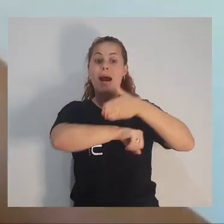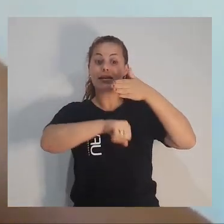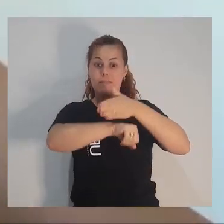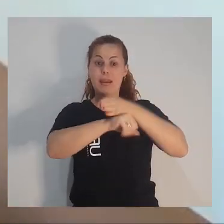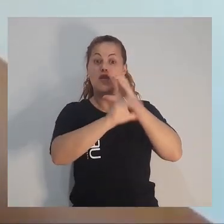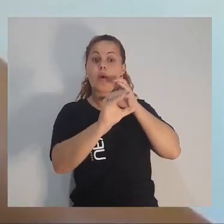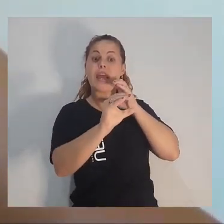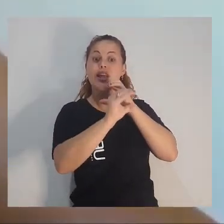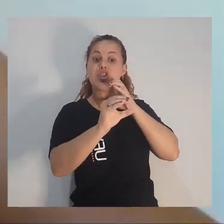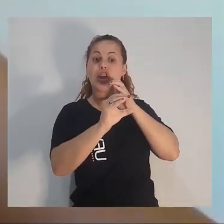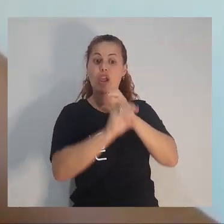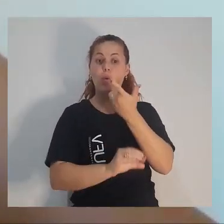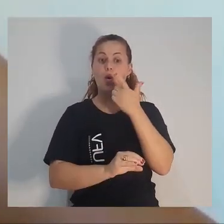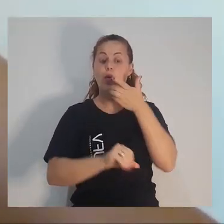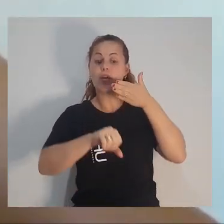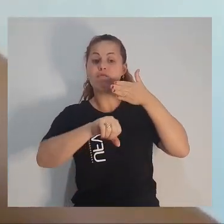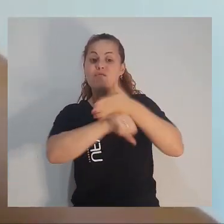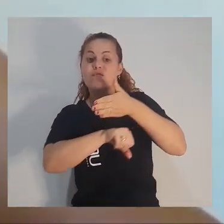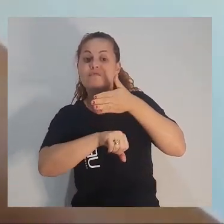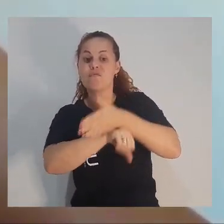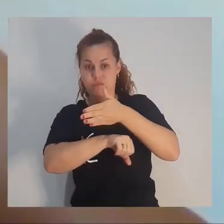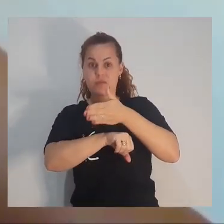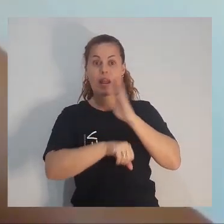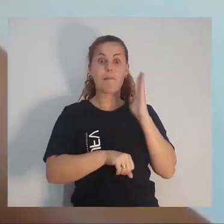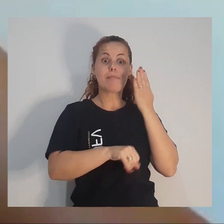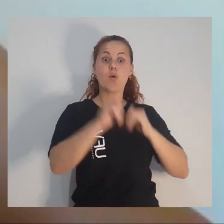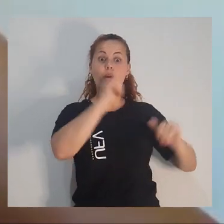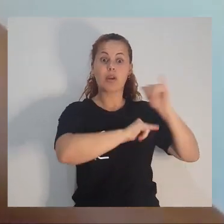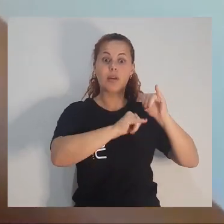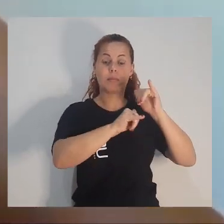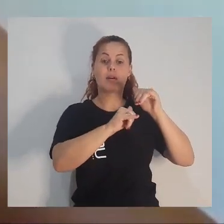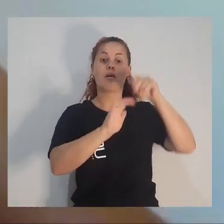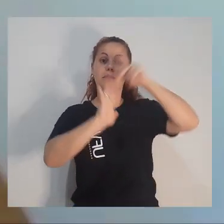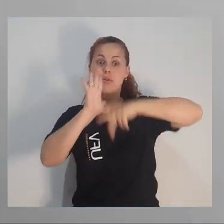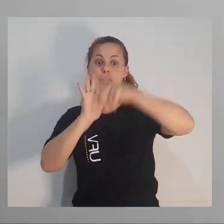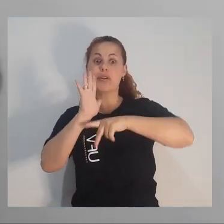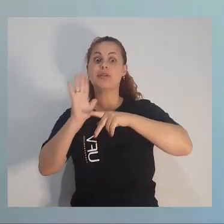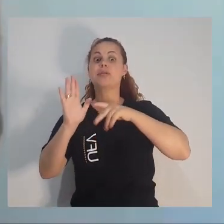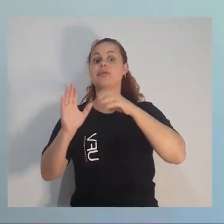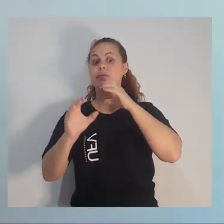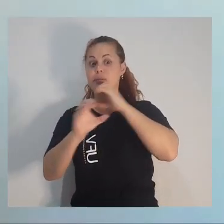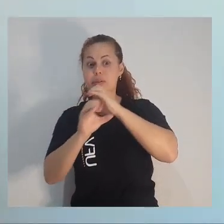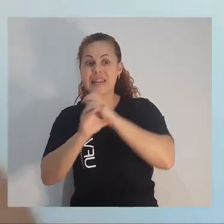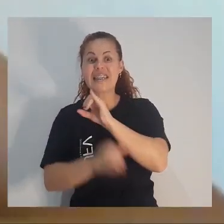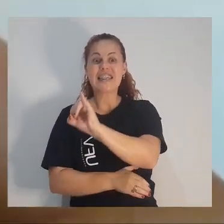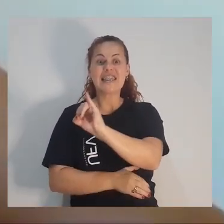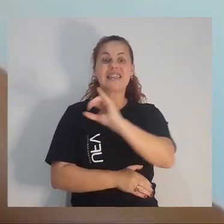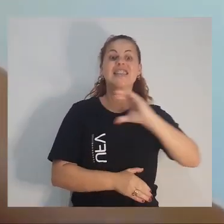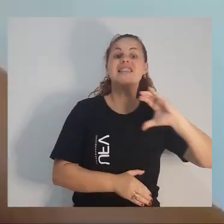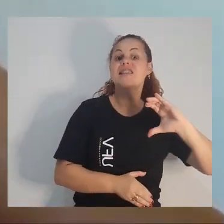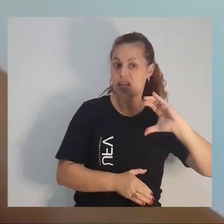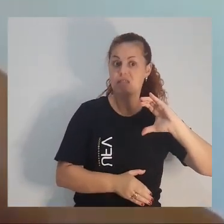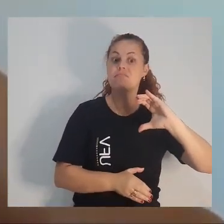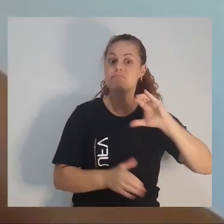sim, bioquímica, num projeto de engenharia, fiz IC, fiz Iniciação Científica.